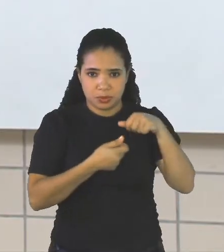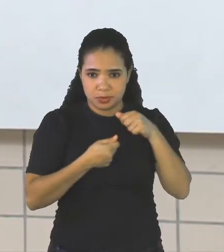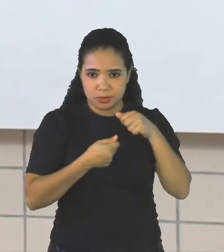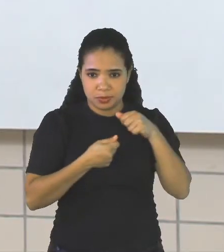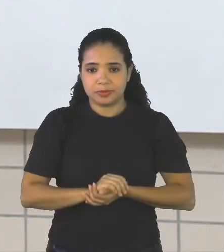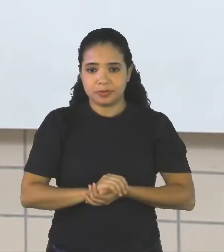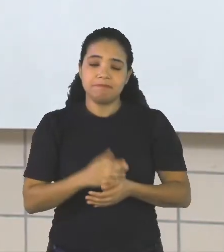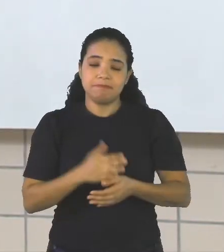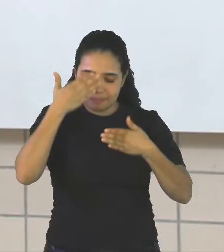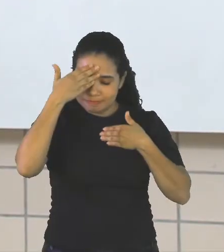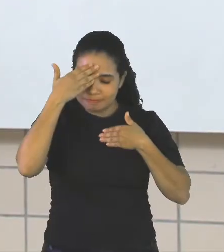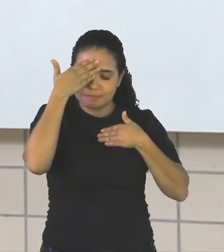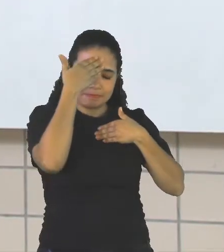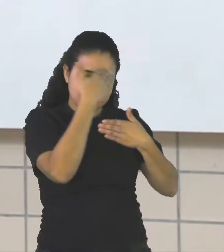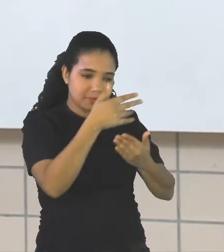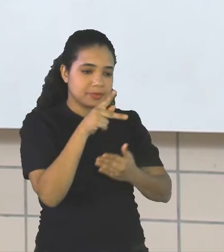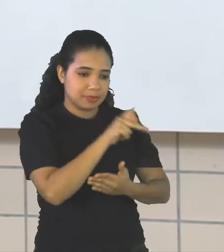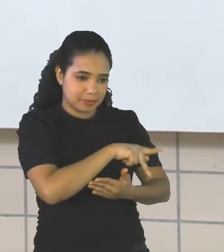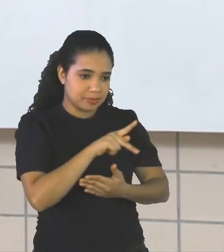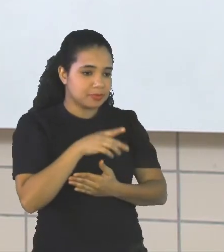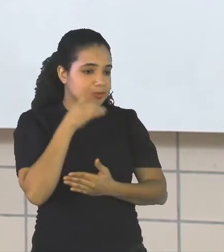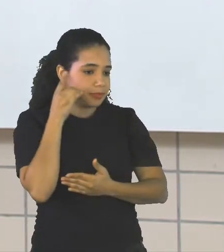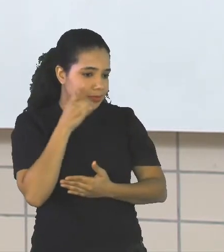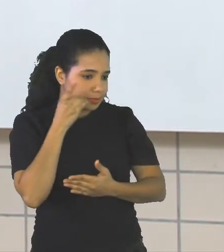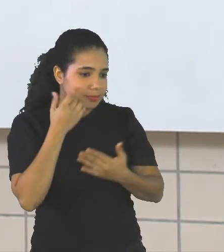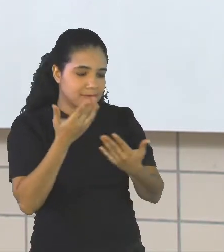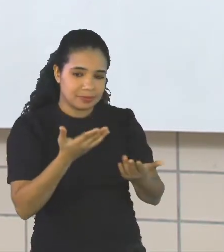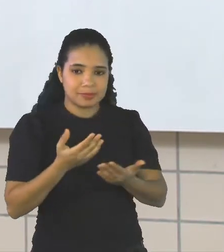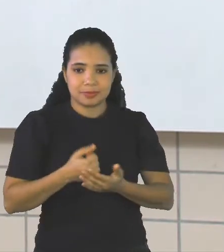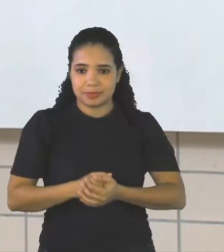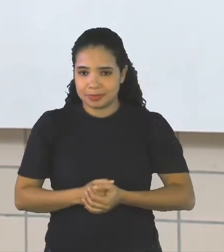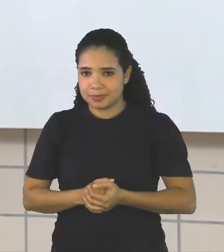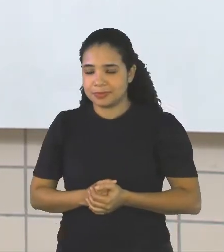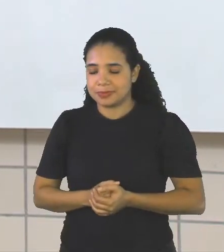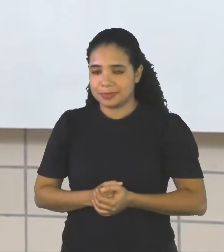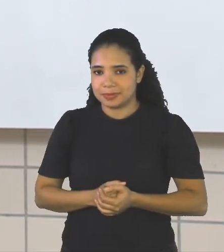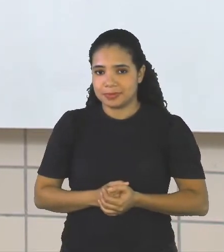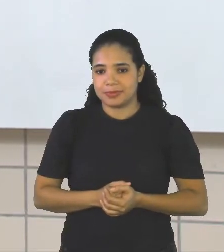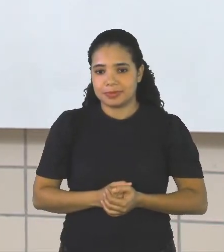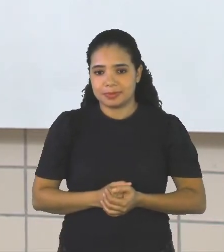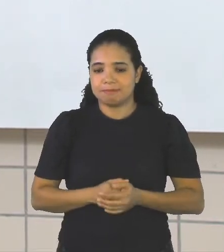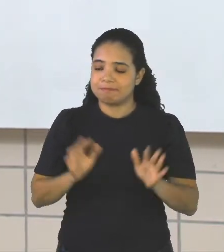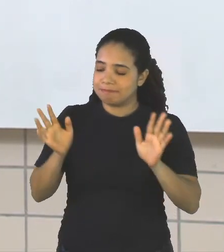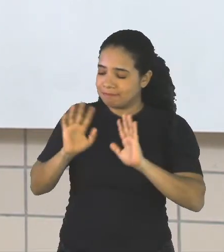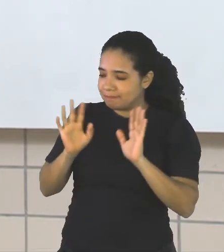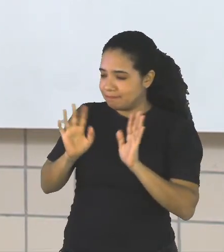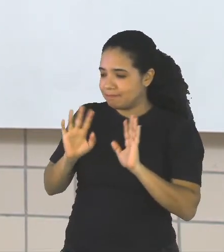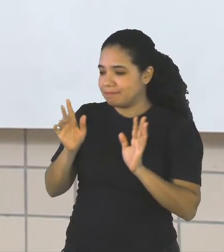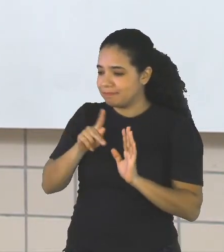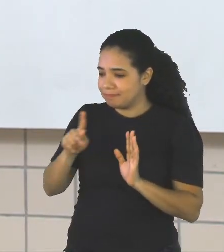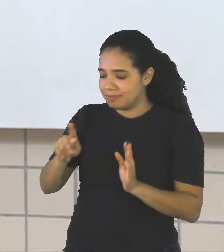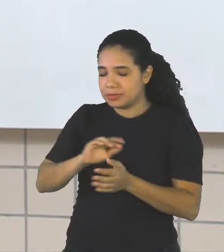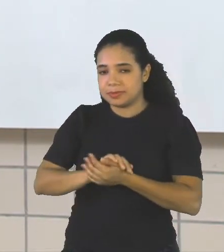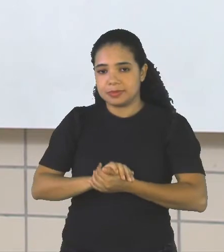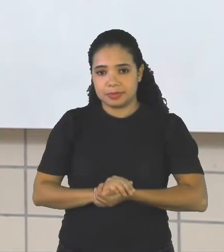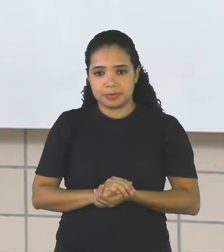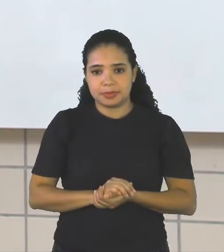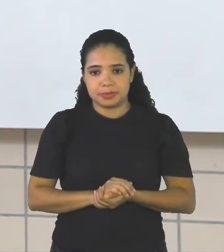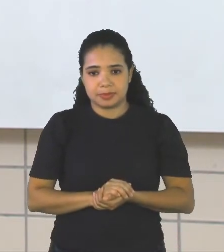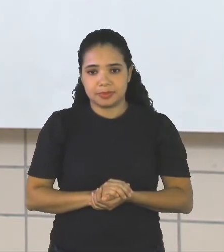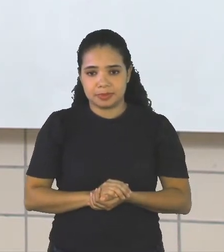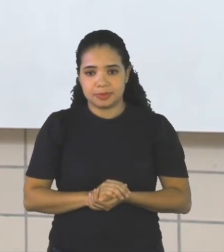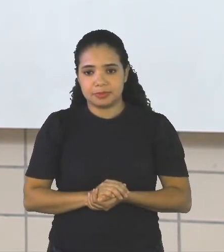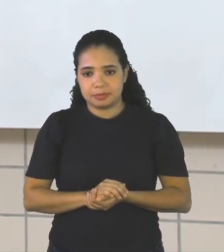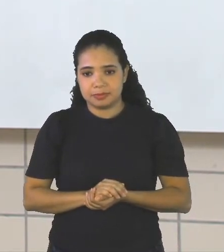Linkar Com Você De Casa Students Who Was Daniella Favorite Artist